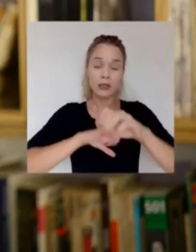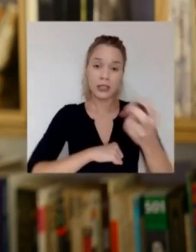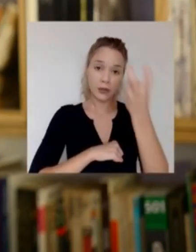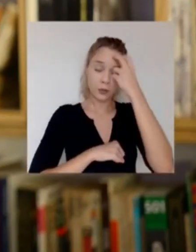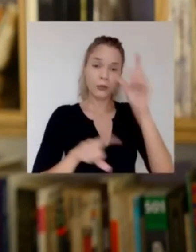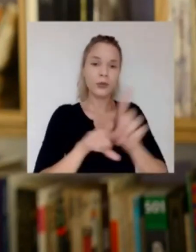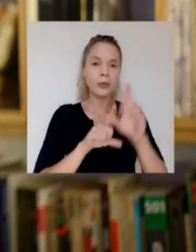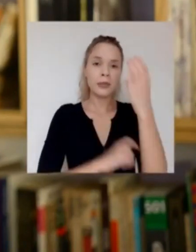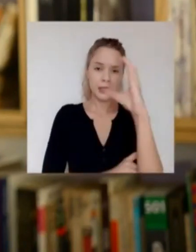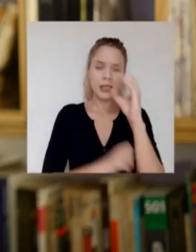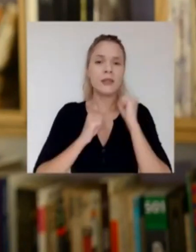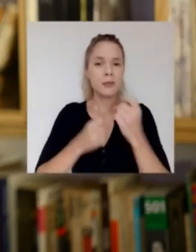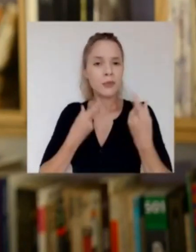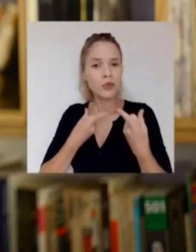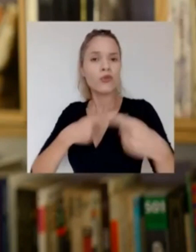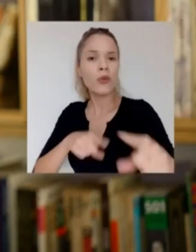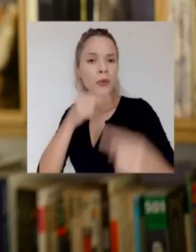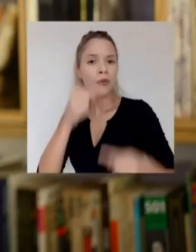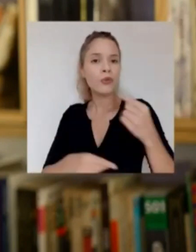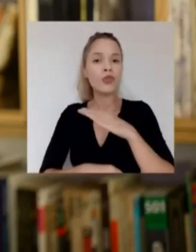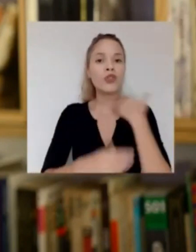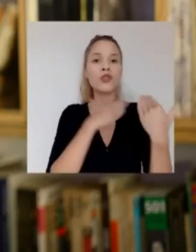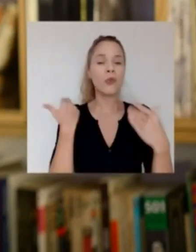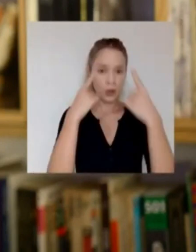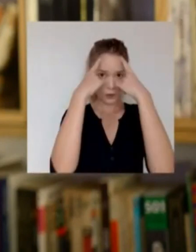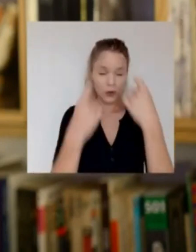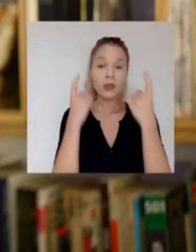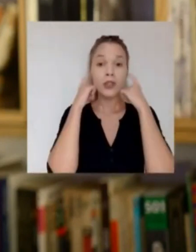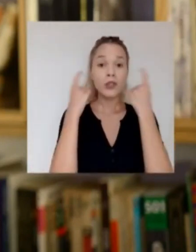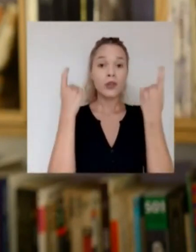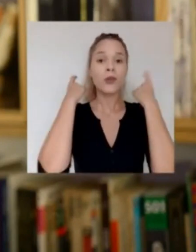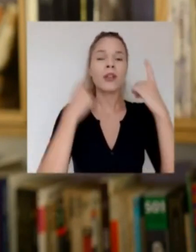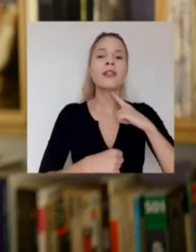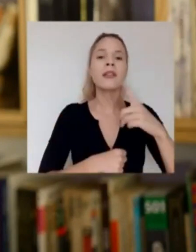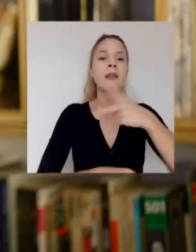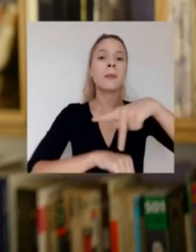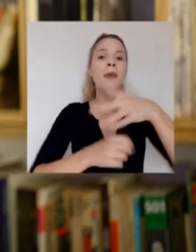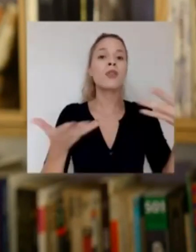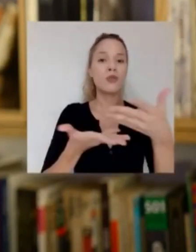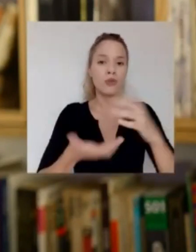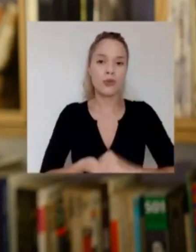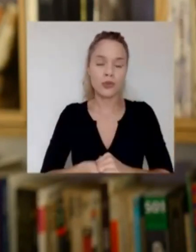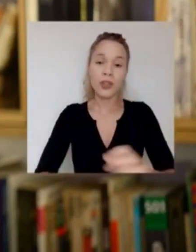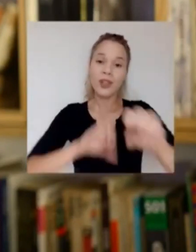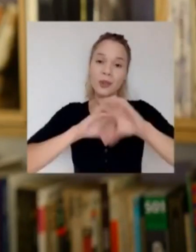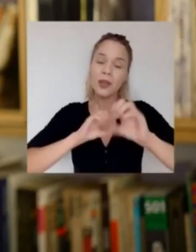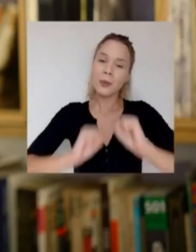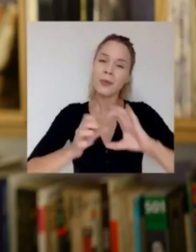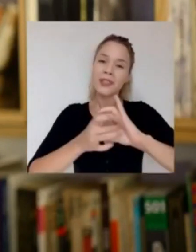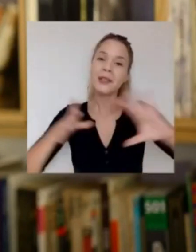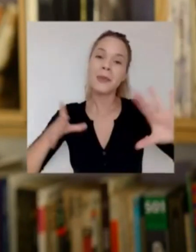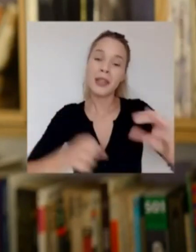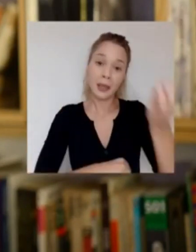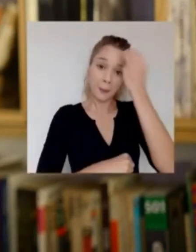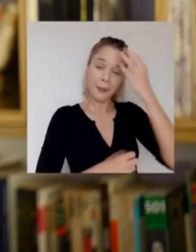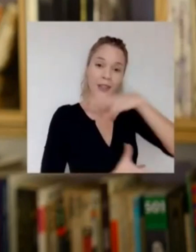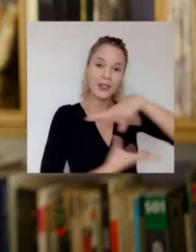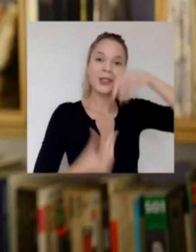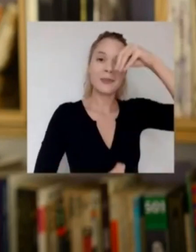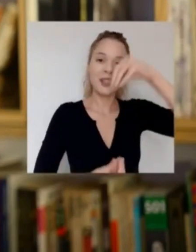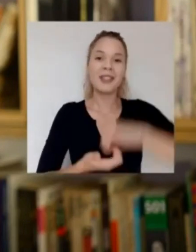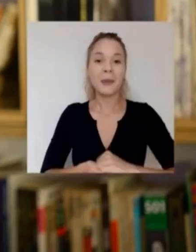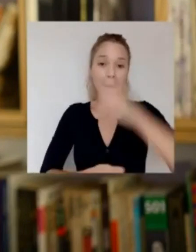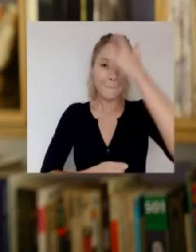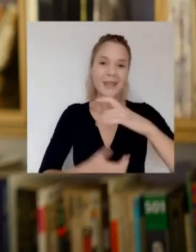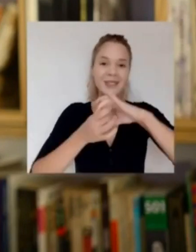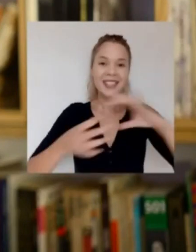educação, a cultura e a ciência para combater a política de morte, violência e ignorância que impera no país. Educar para a liberdade da mente e do